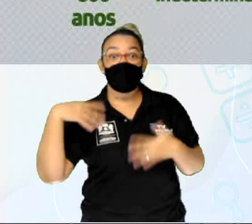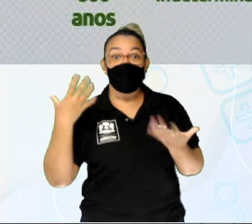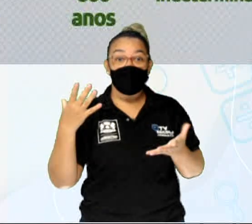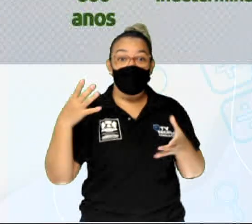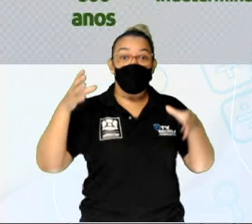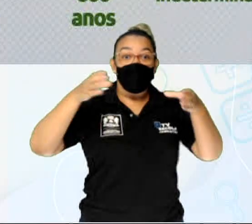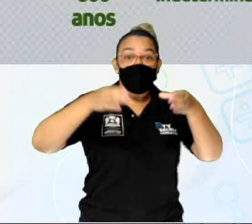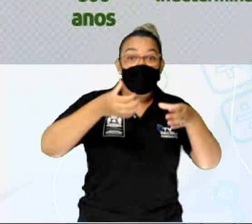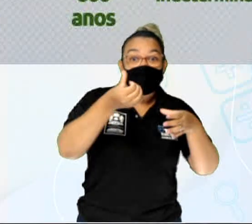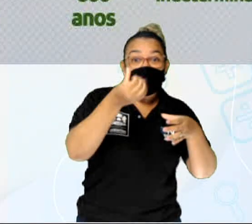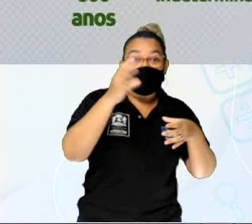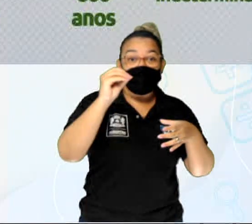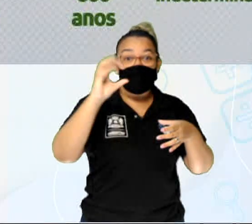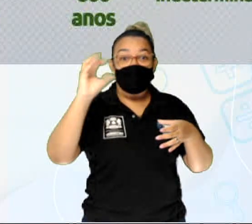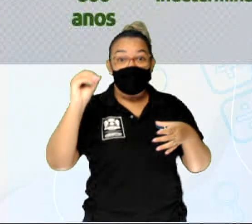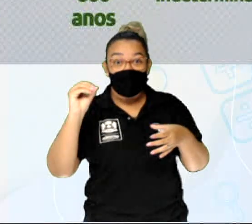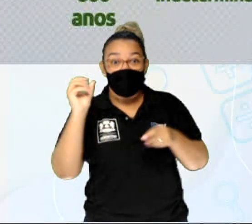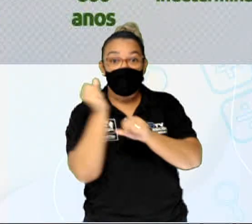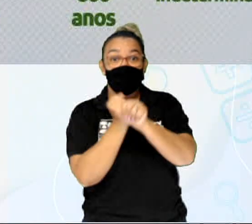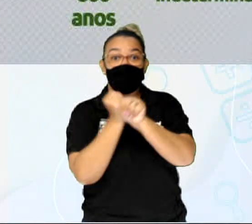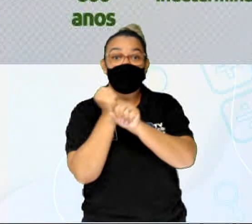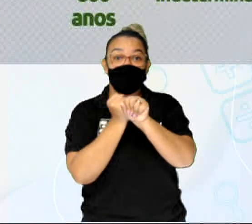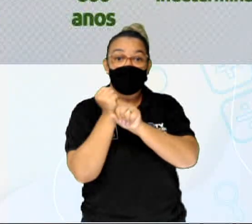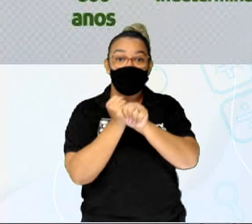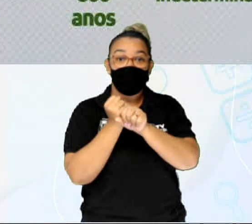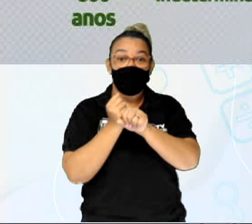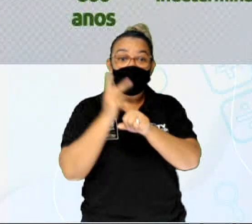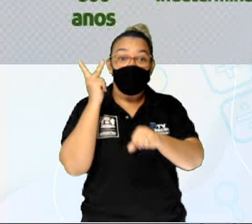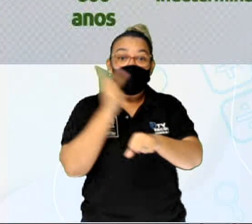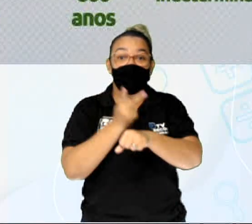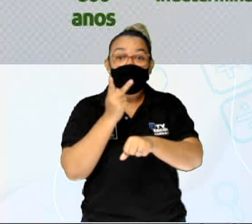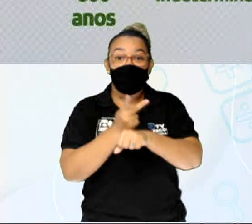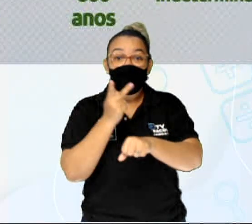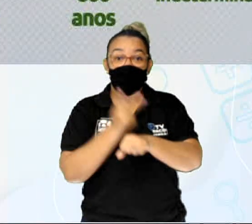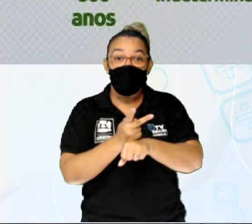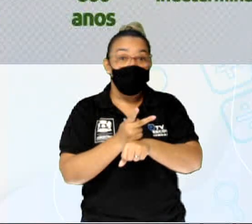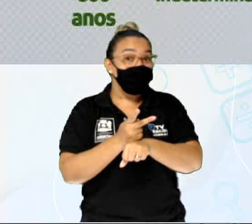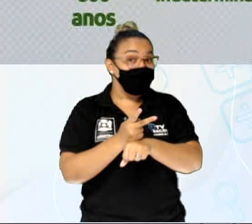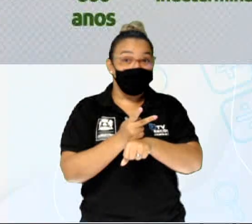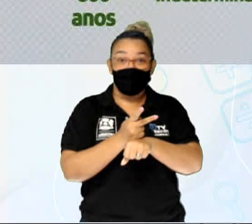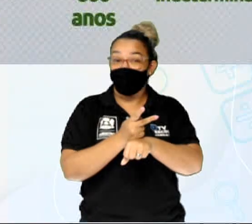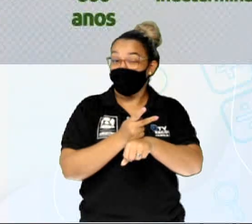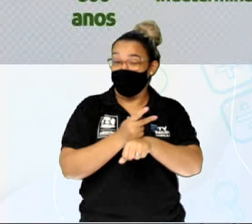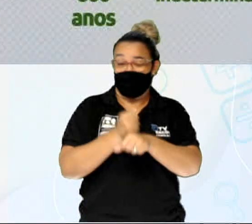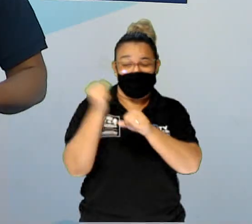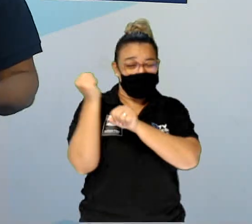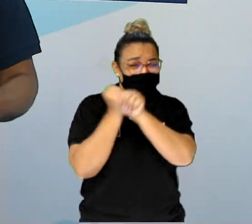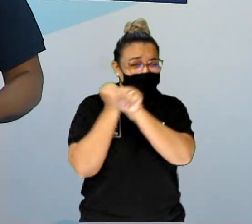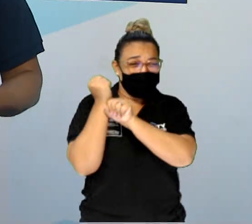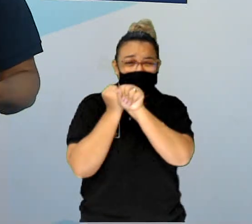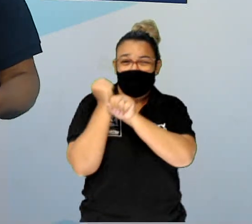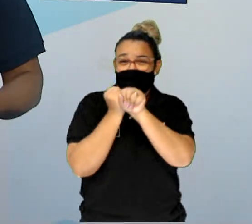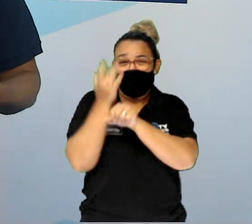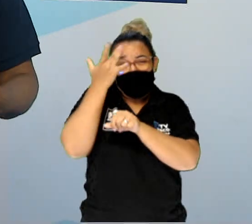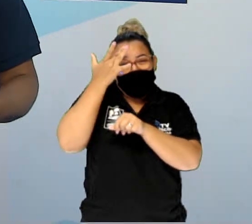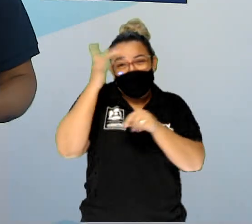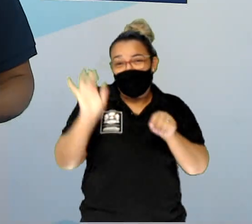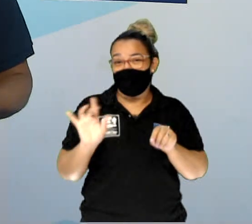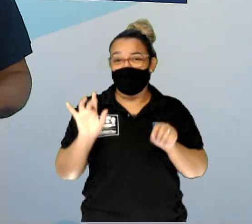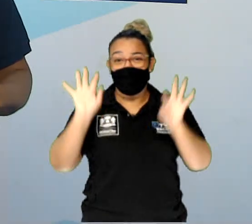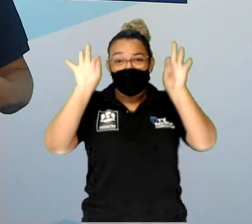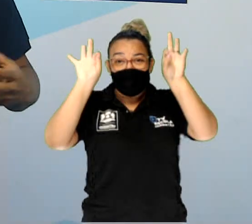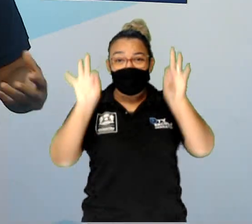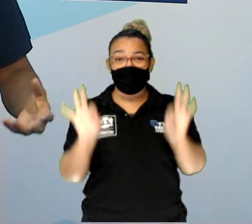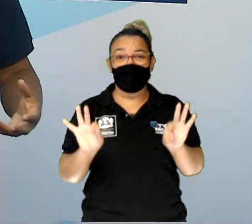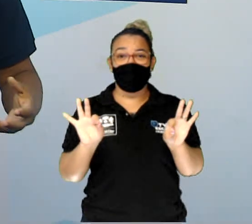Os pneus, seiscentos anos. E o vidro, ele é indeterminado. seja, não se sabe exatamente